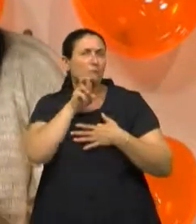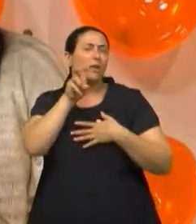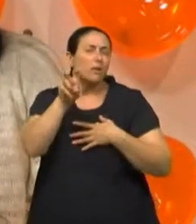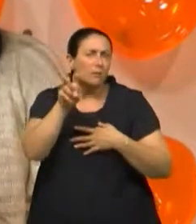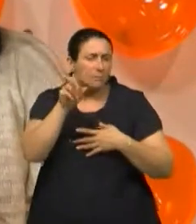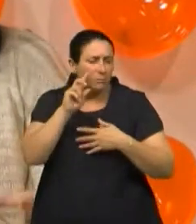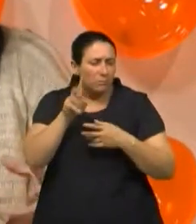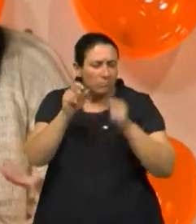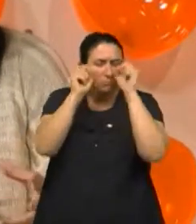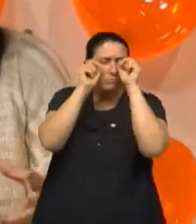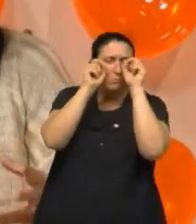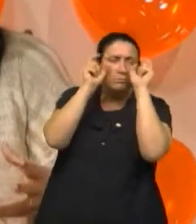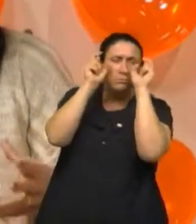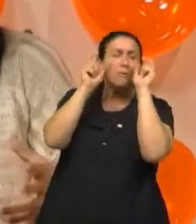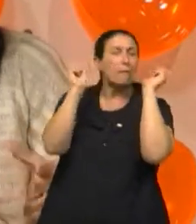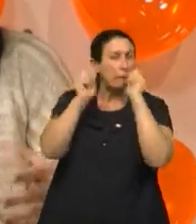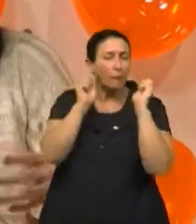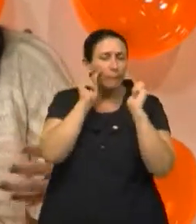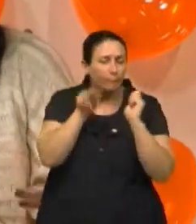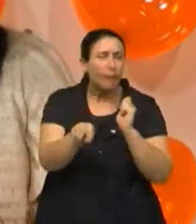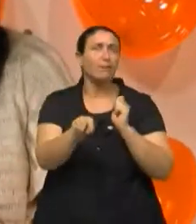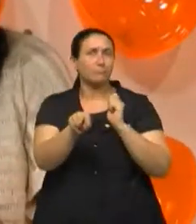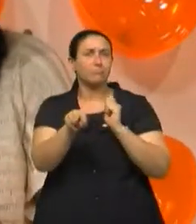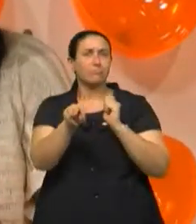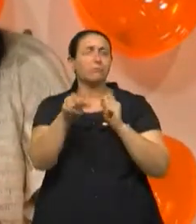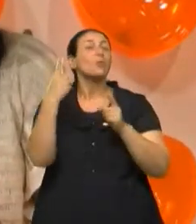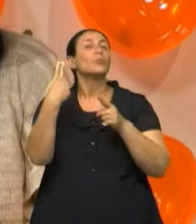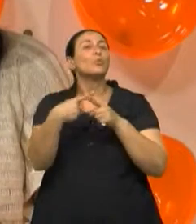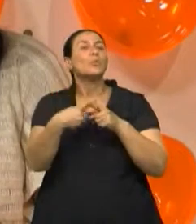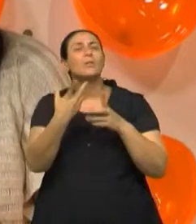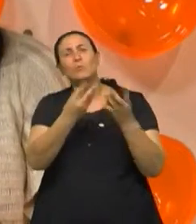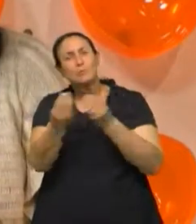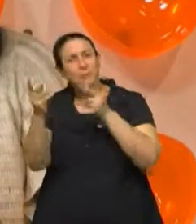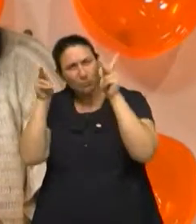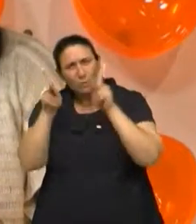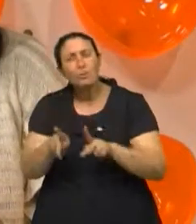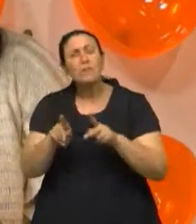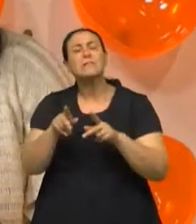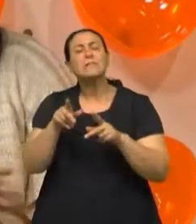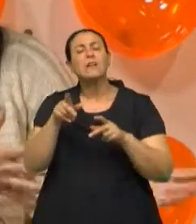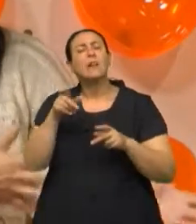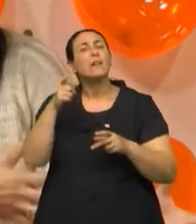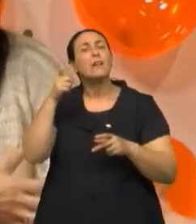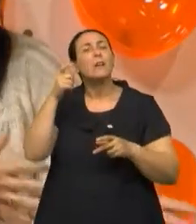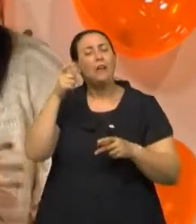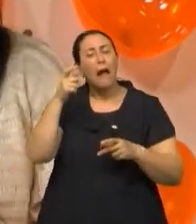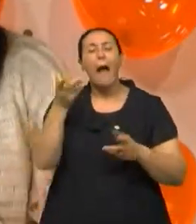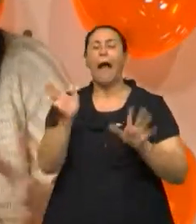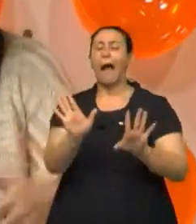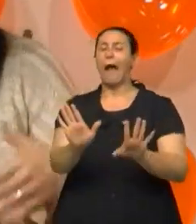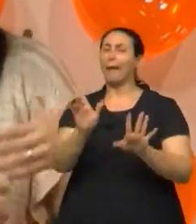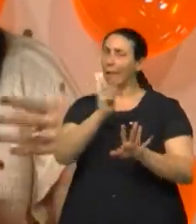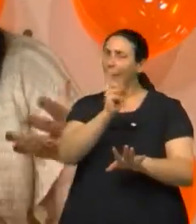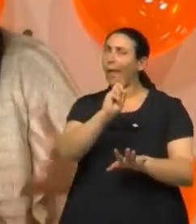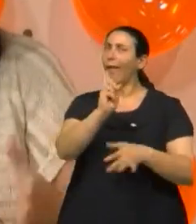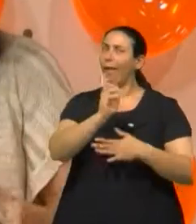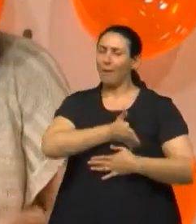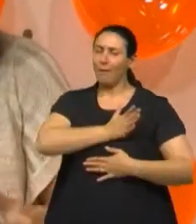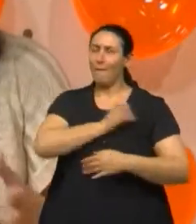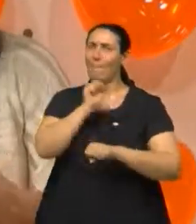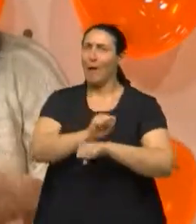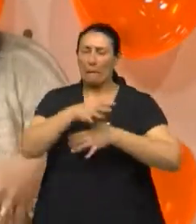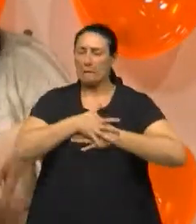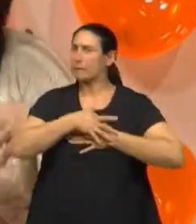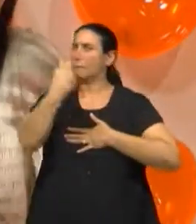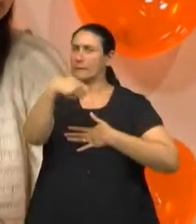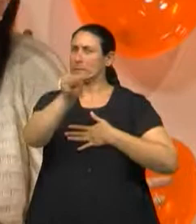olhos, pode ter alguma reação que fica claro para quem está tentando socorrer, de que realmente aquilo não é uma parada cardíaca e sim, é um desmaio